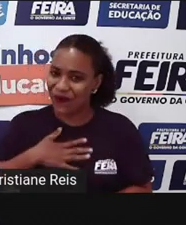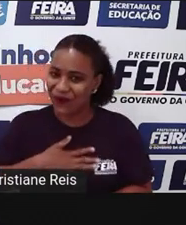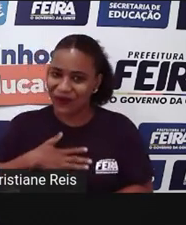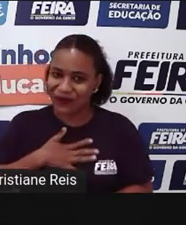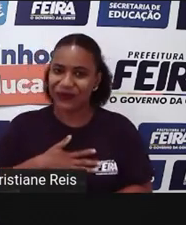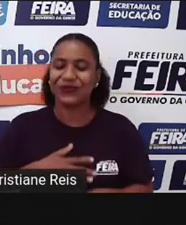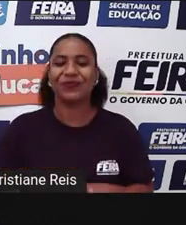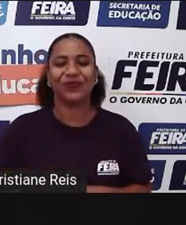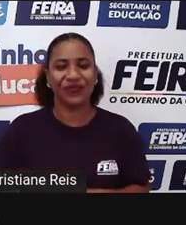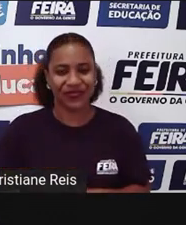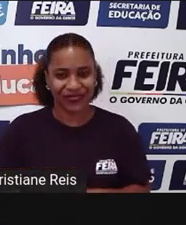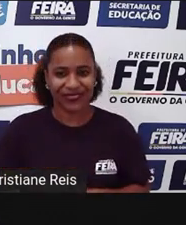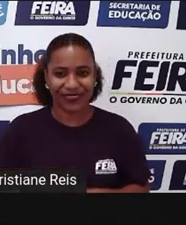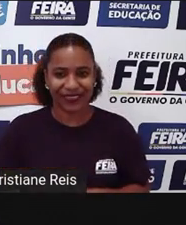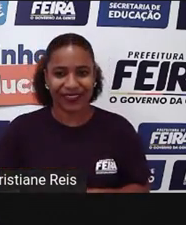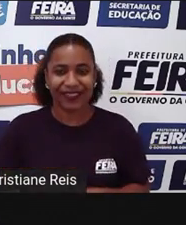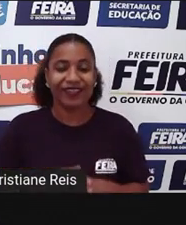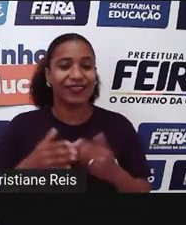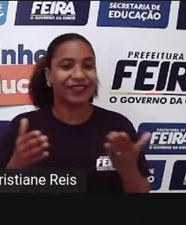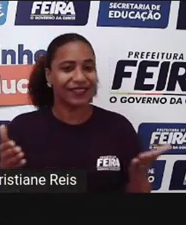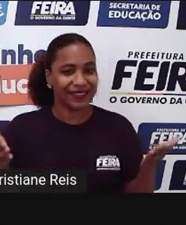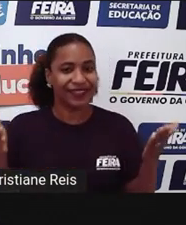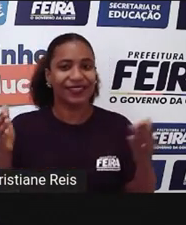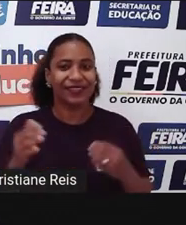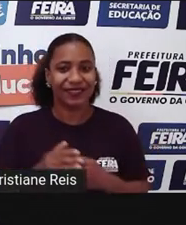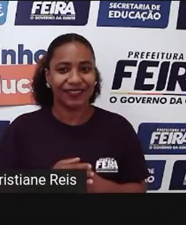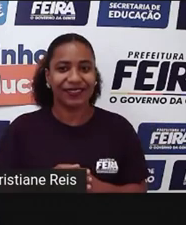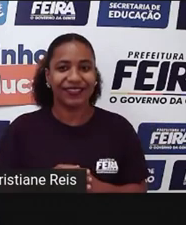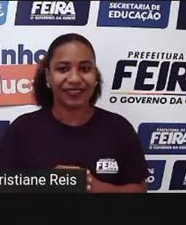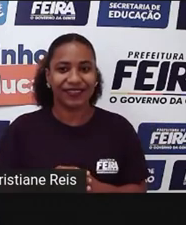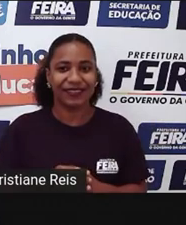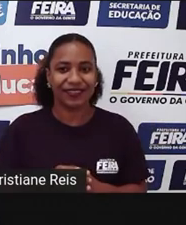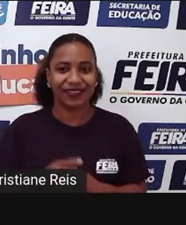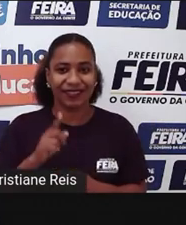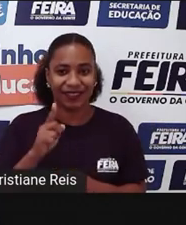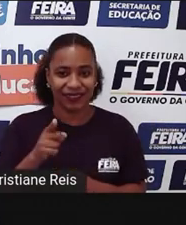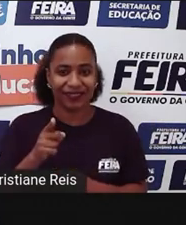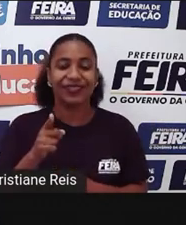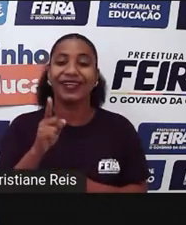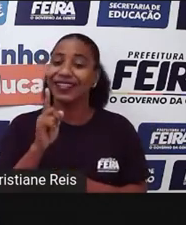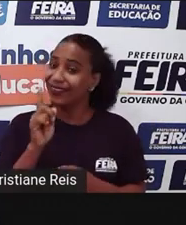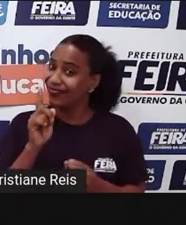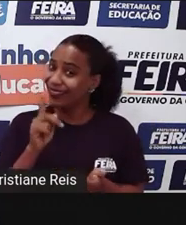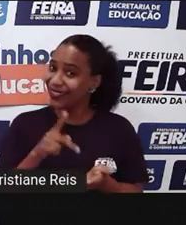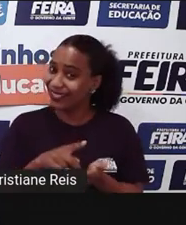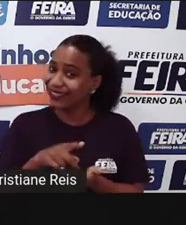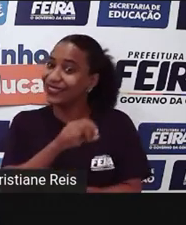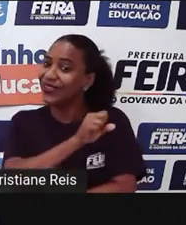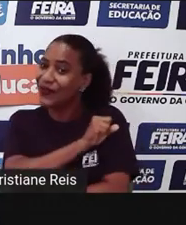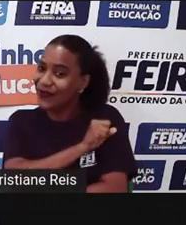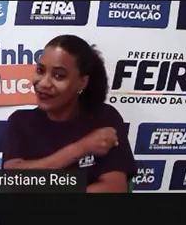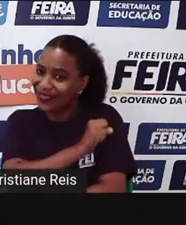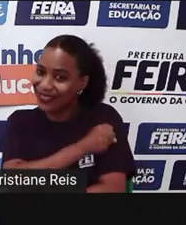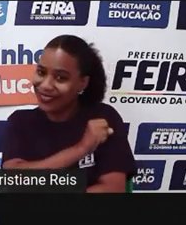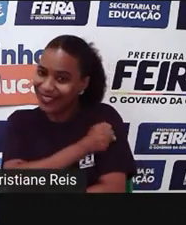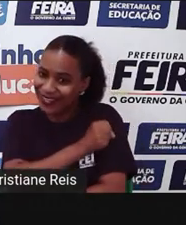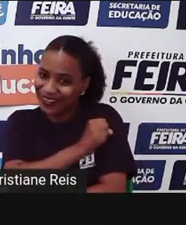Então, assim, é o momento de descobrir as histórias. Na verdade, uma correção, essa aula é pro oitavo ano.